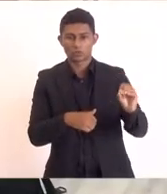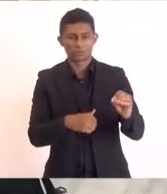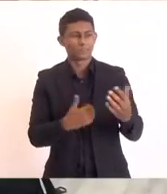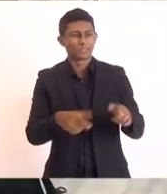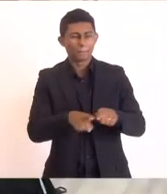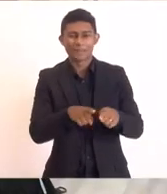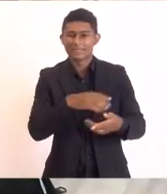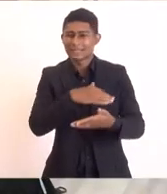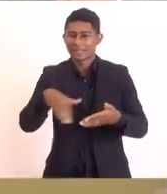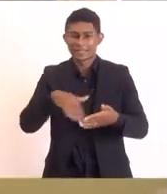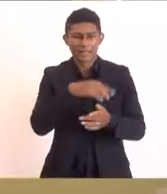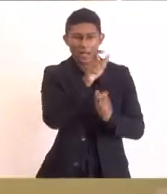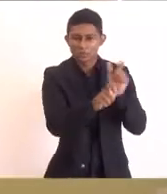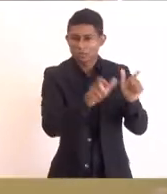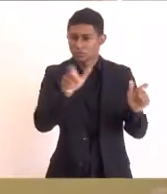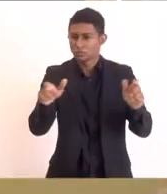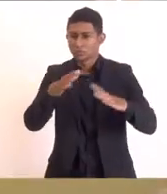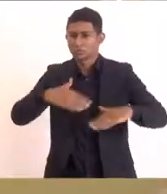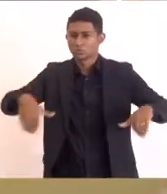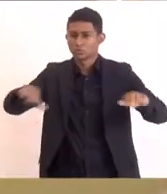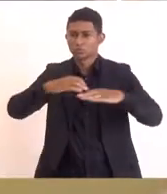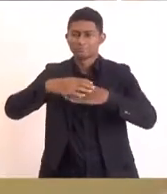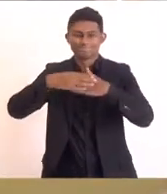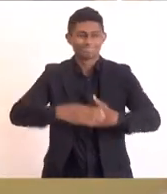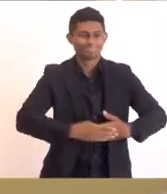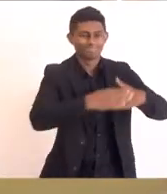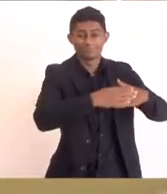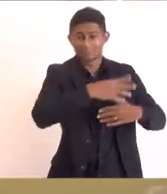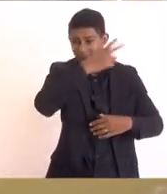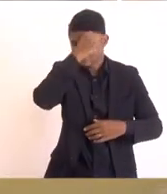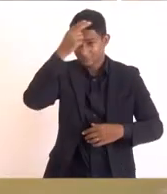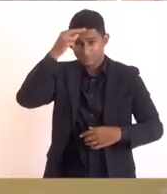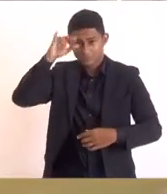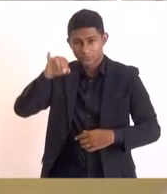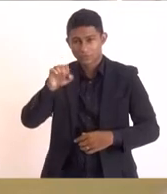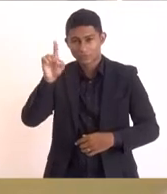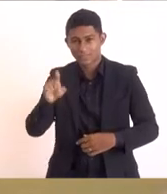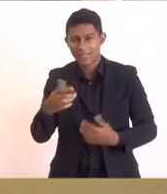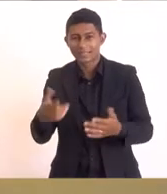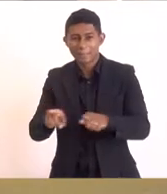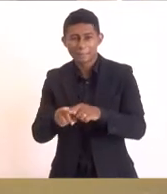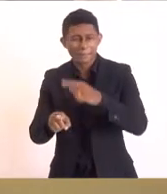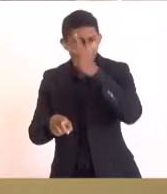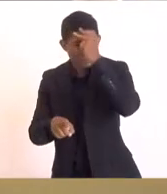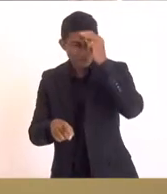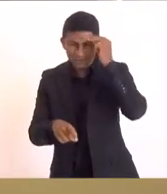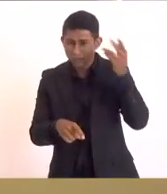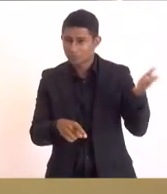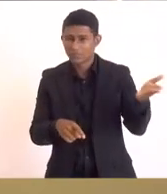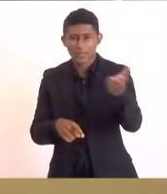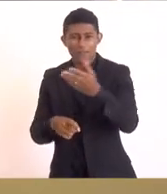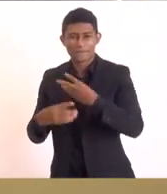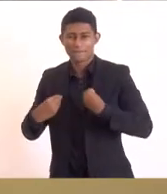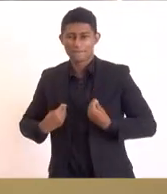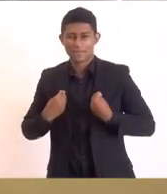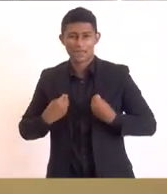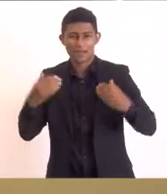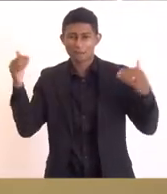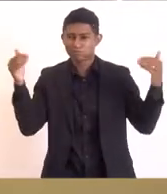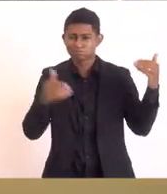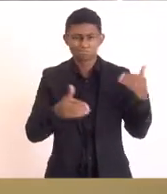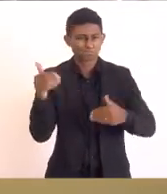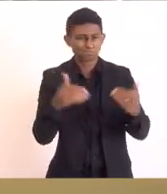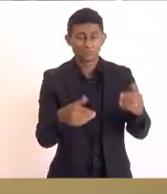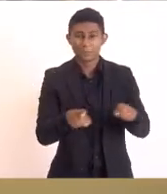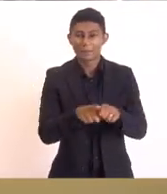secretários presentes o prefeito Zé Bonifácio cumprimentar todos os prefeitos presentes aqui meu querido professor